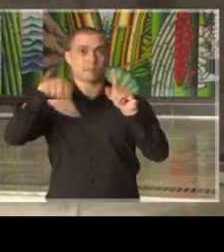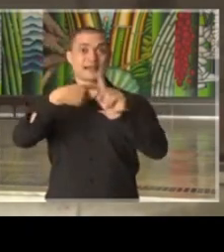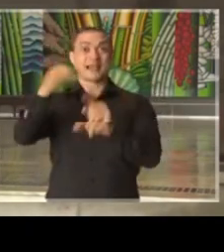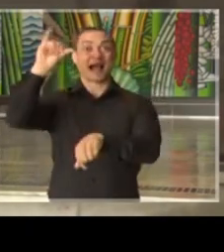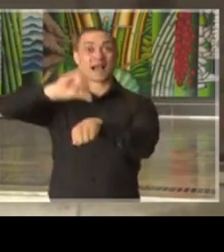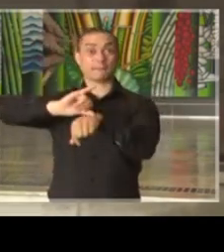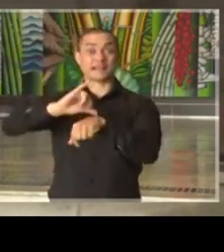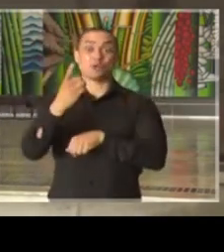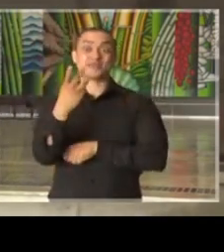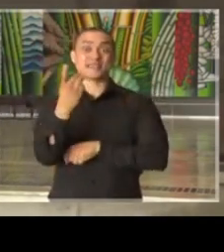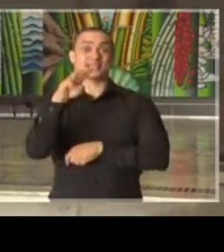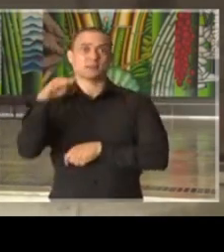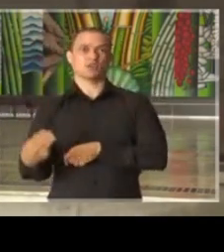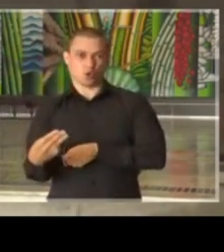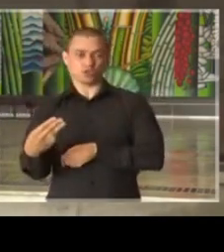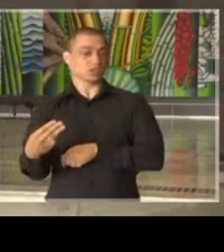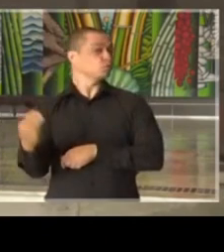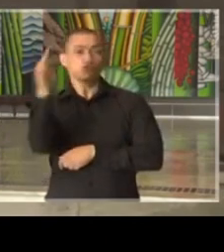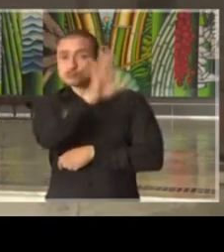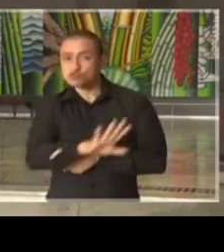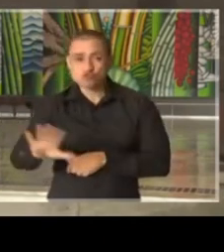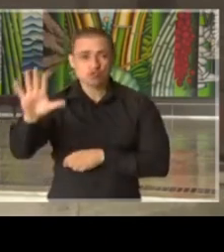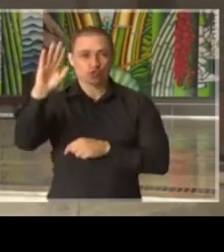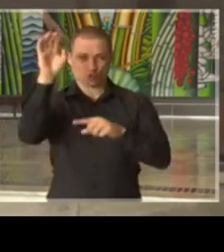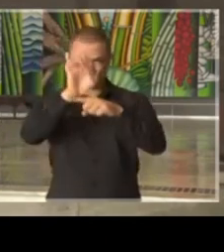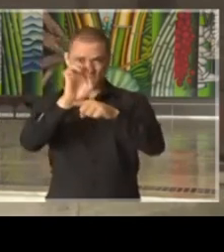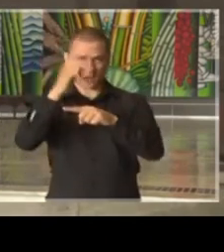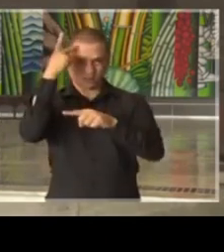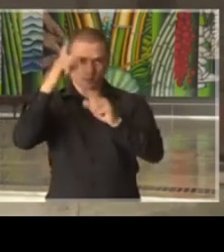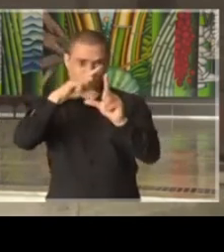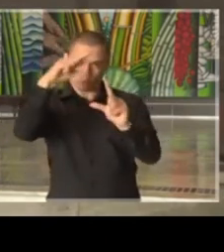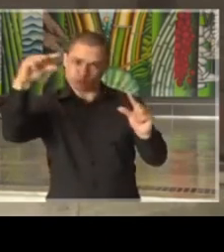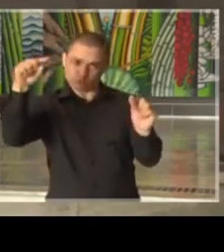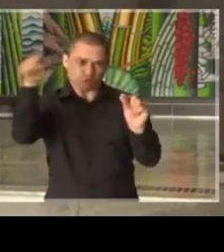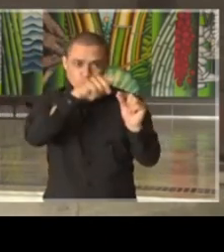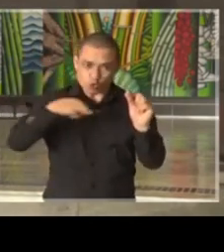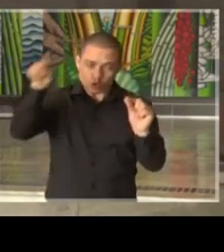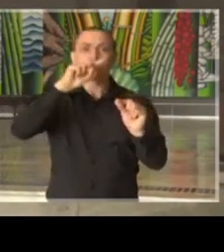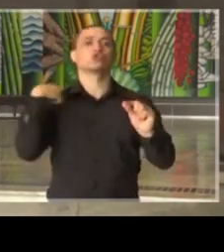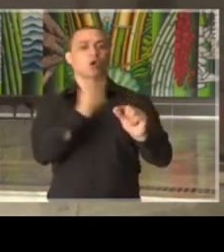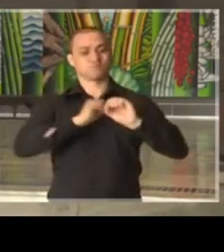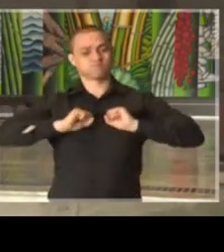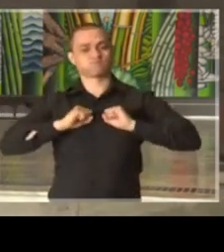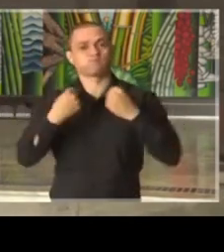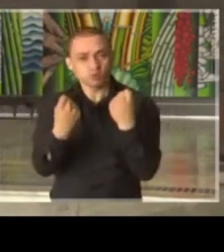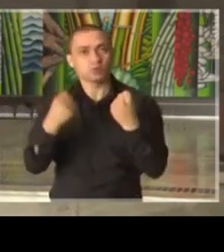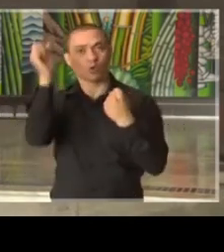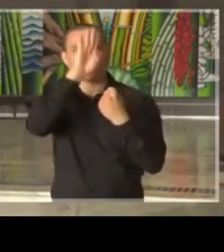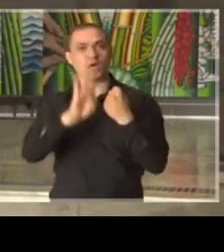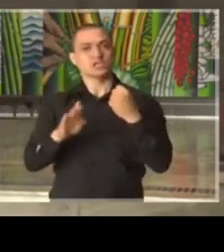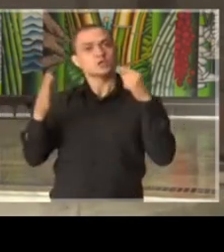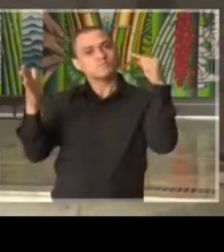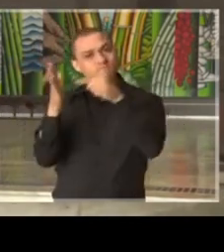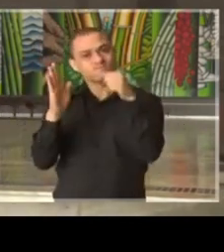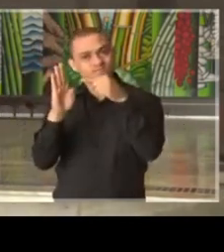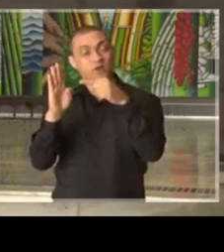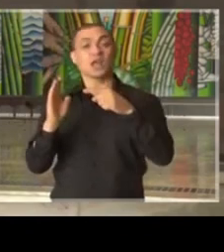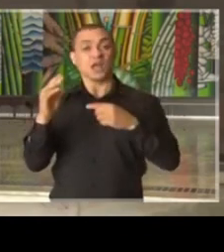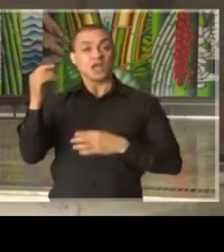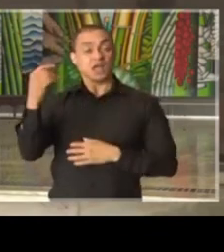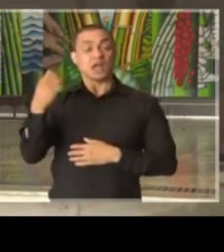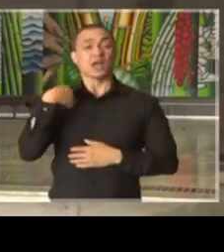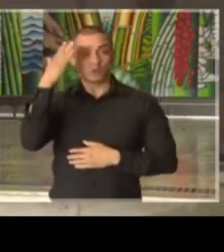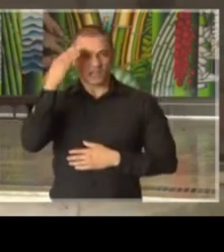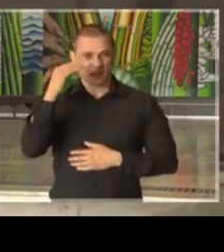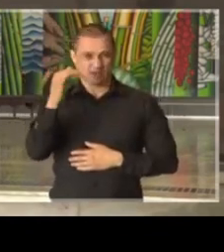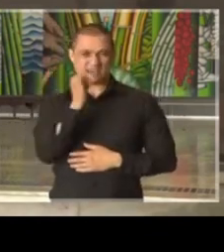capital de São Paulo, sob o comando e orientação do Bruno Covas, nós estamos defendendo o Brasil. Dê o seu exemplo de que você